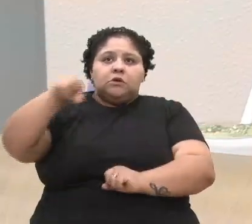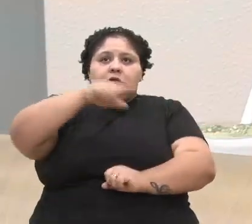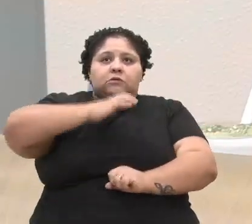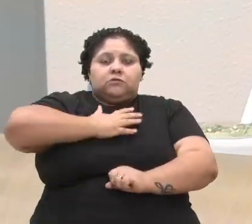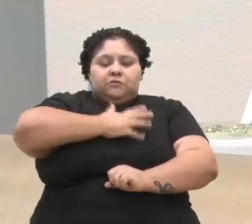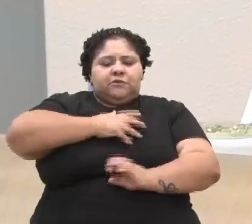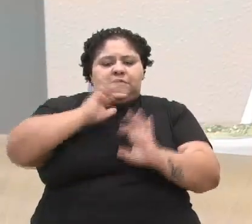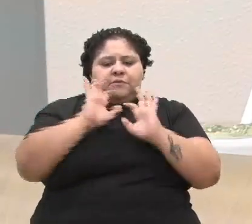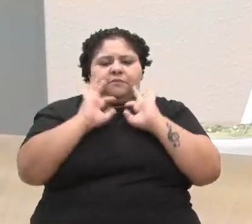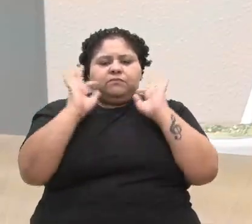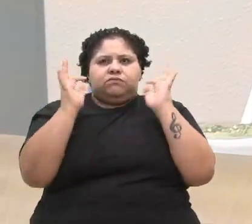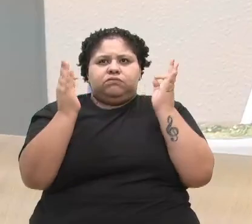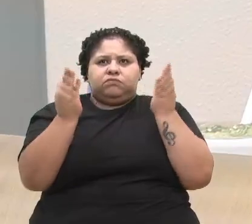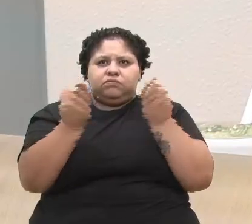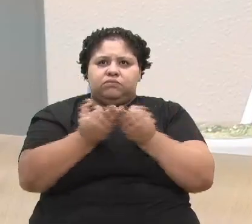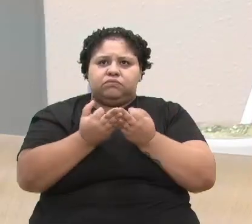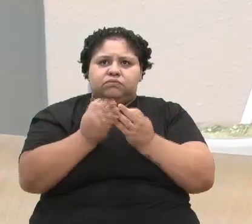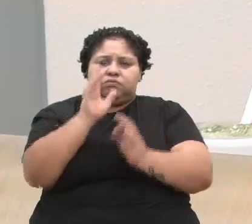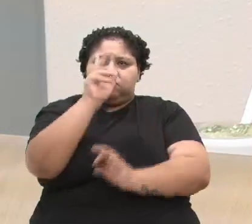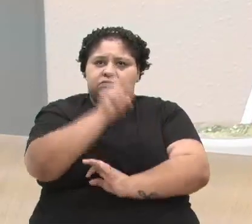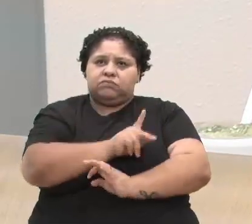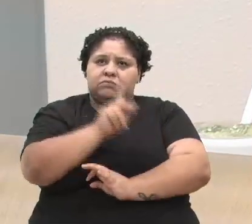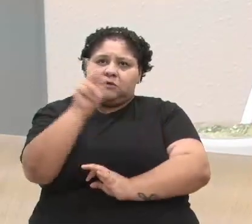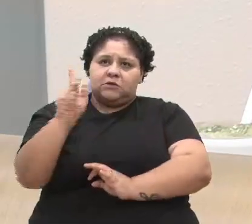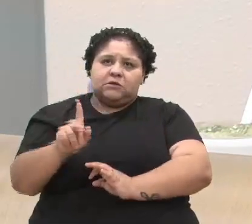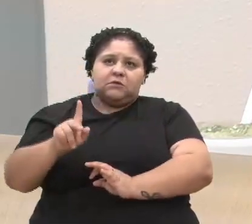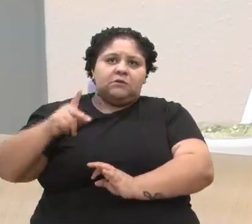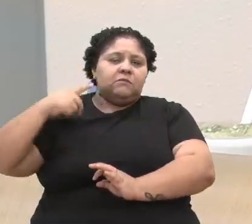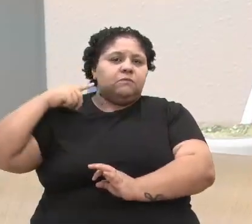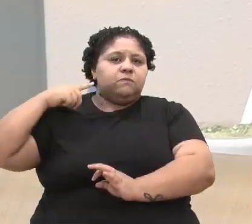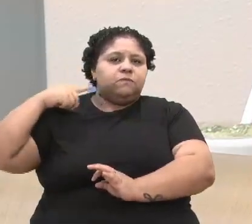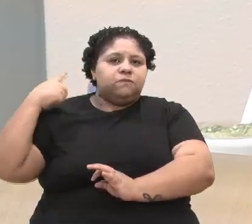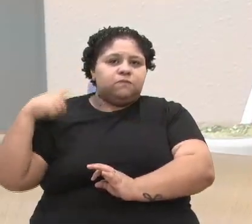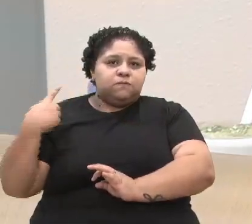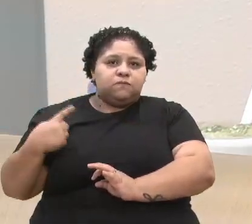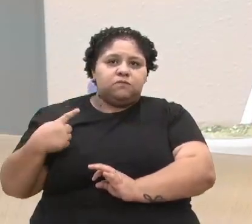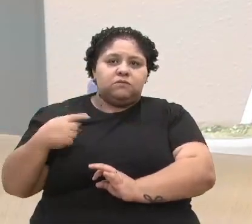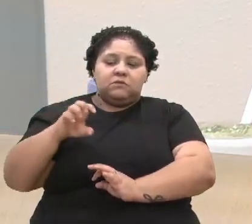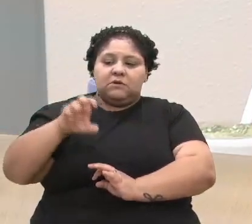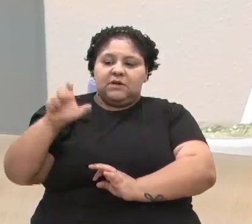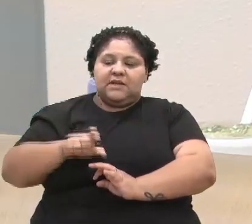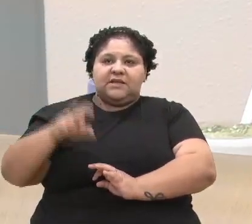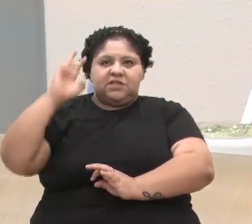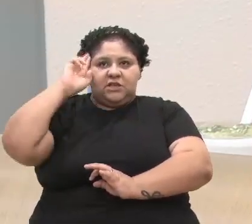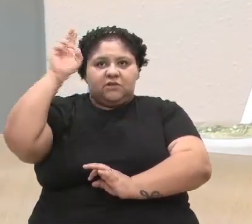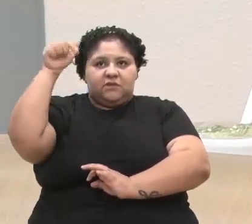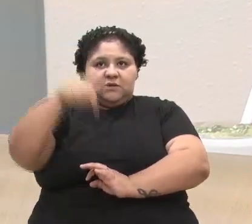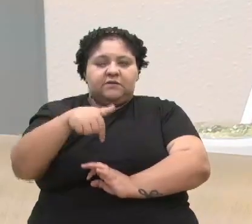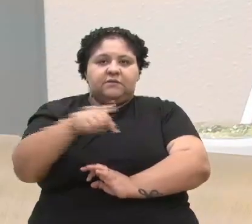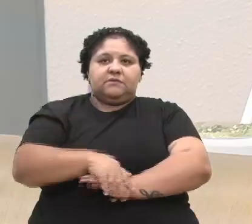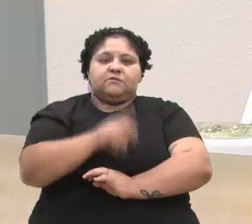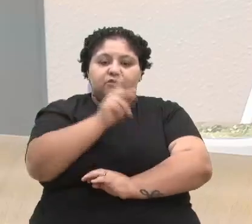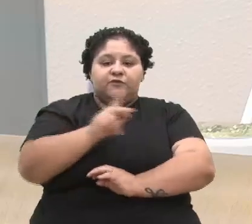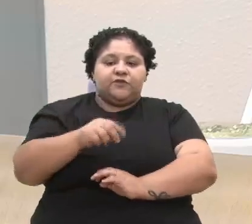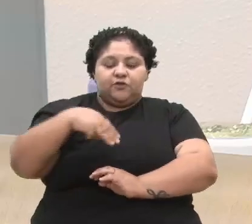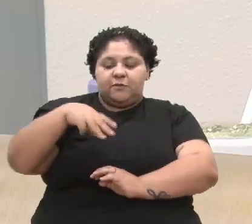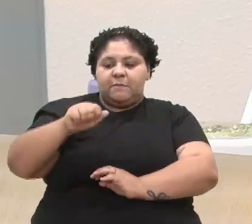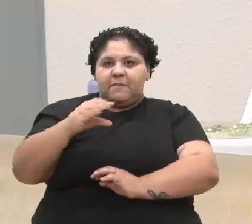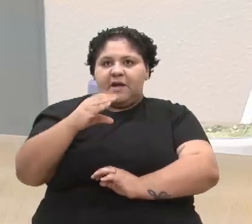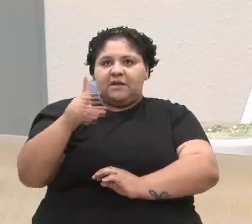da família, do professor, do advogado, do nosso ex-diretor aqui, professor Machado.